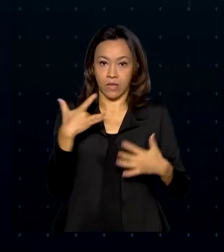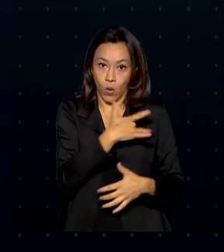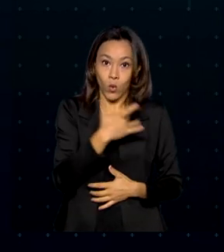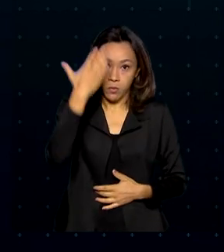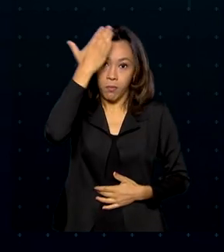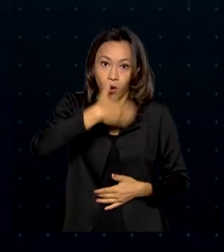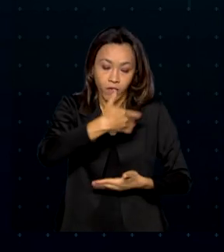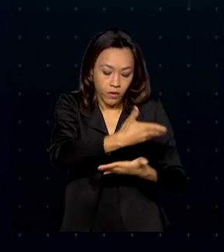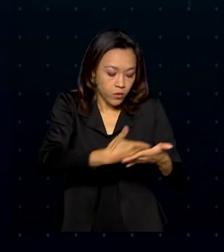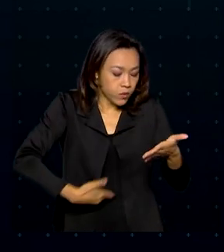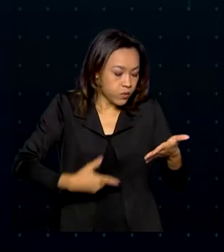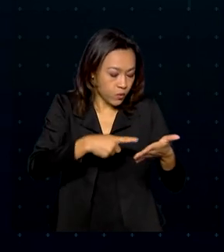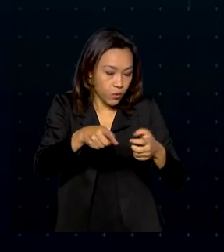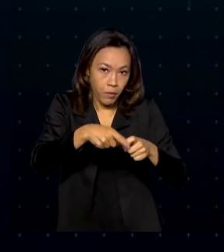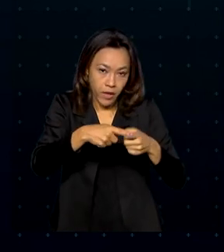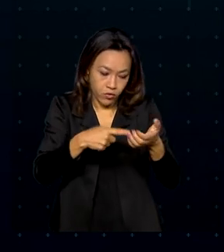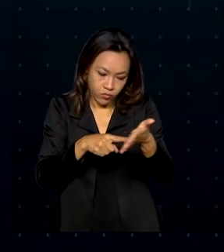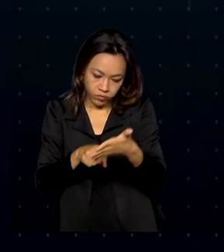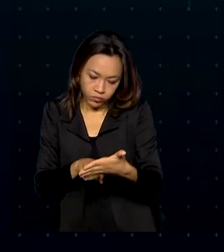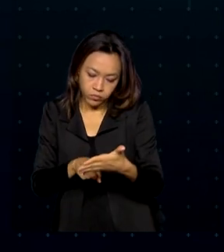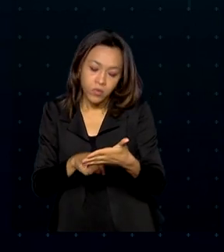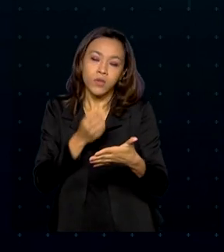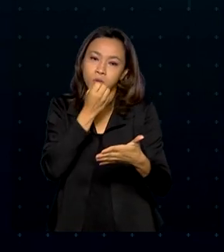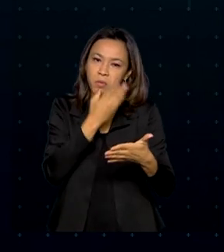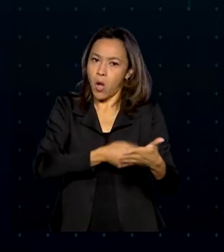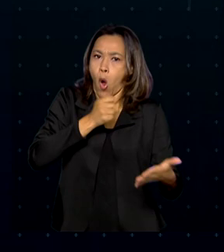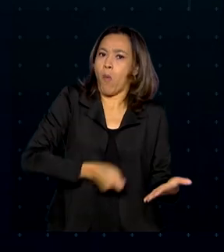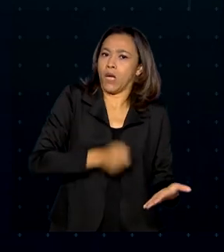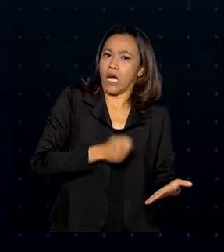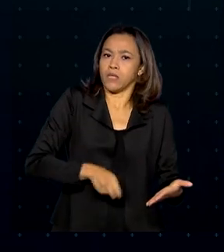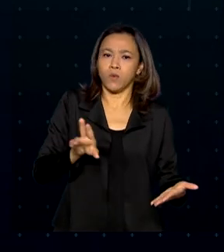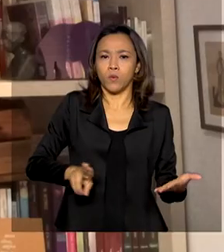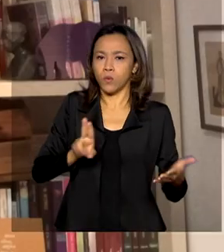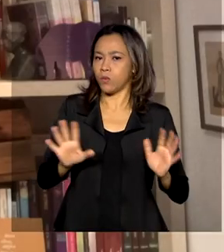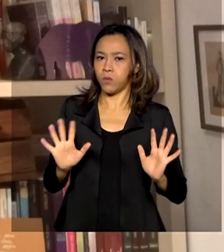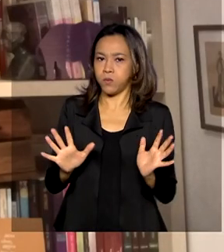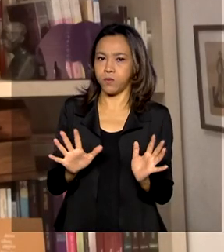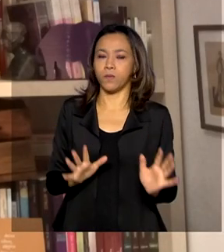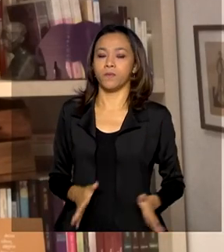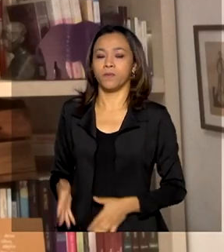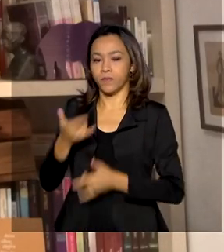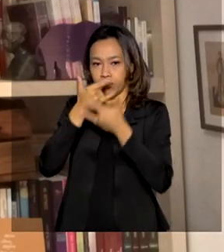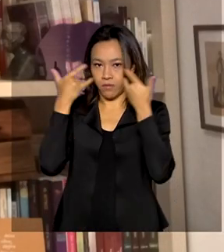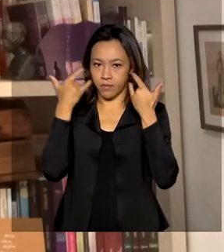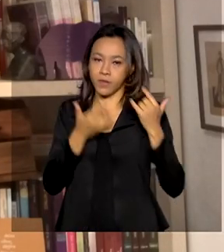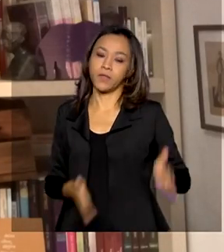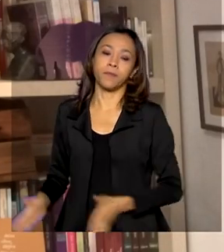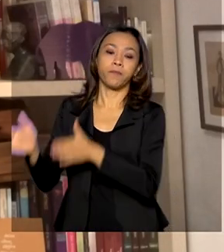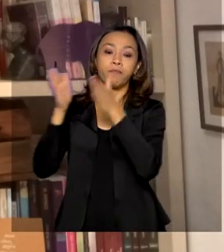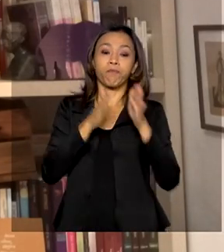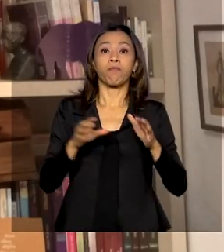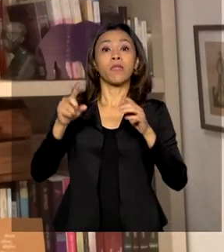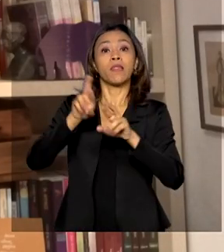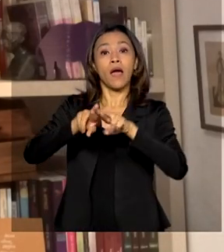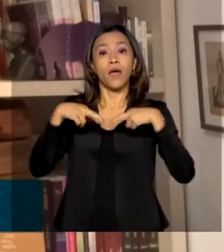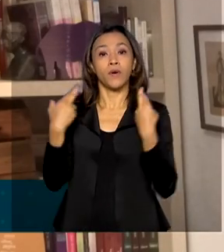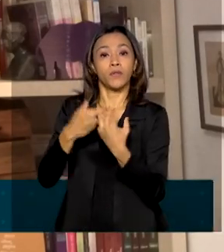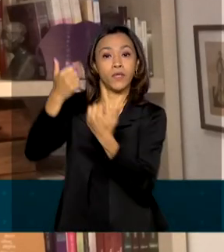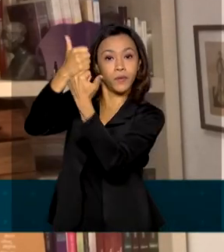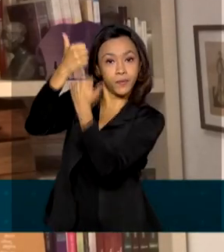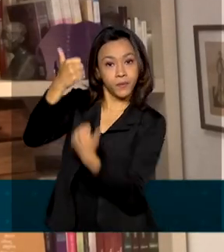com relatório médico, continuam sem obrigação do uso de máscara. Na reunião de diretoria, a Anvisa também proibiu